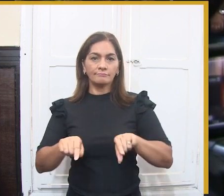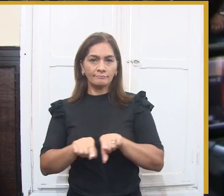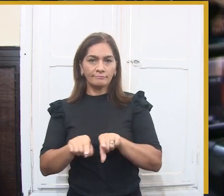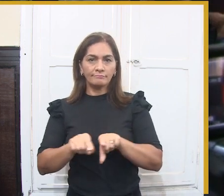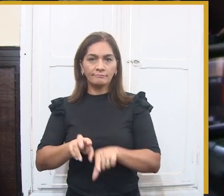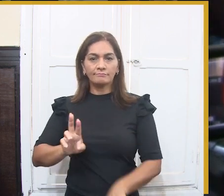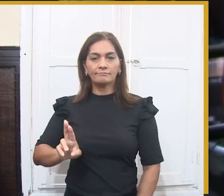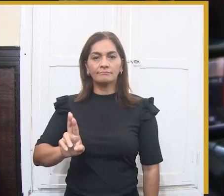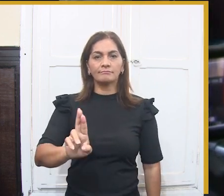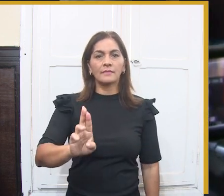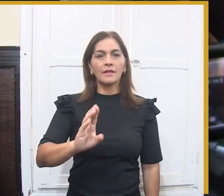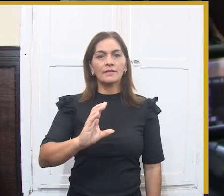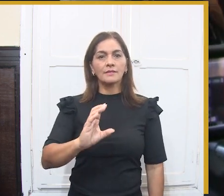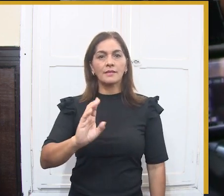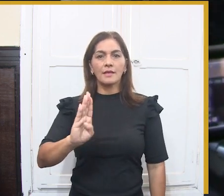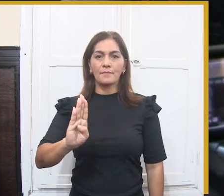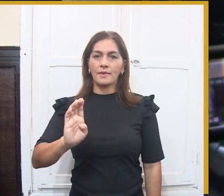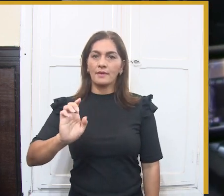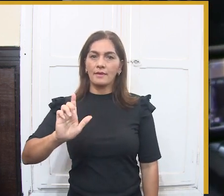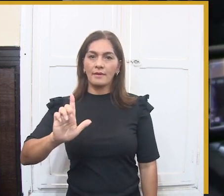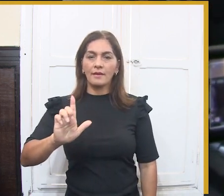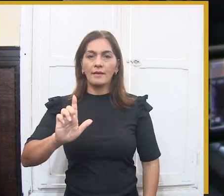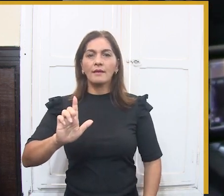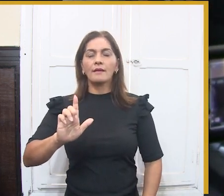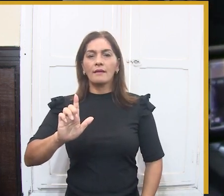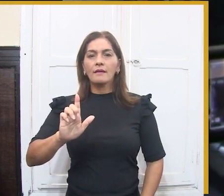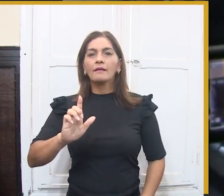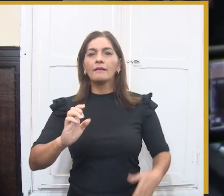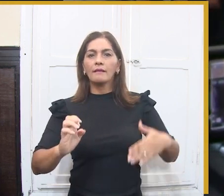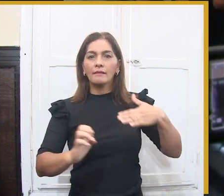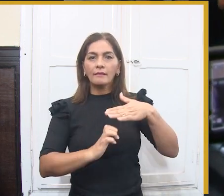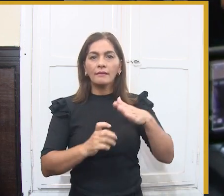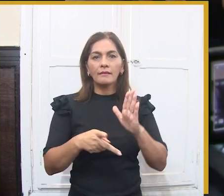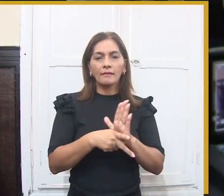Secretário de Finanças, Gustavo Braga.